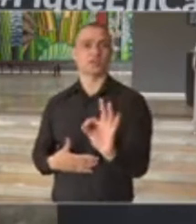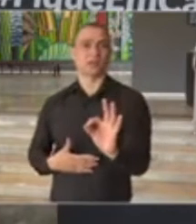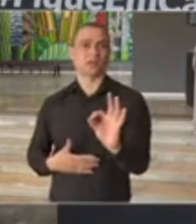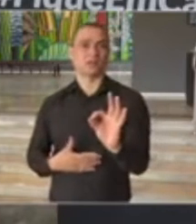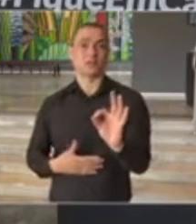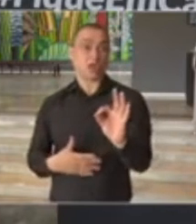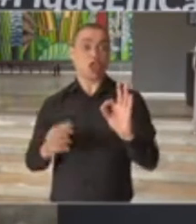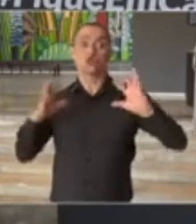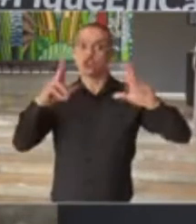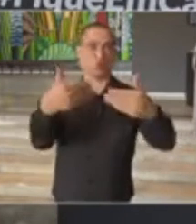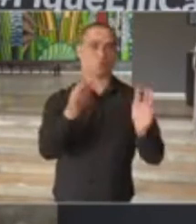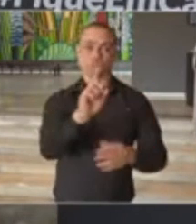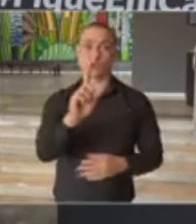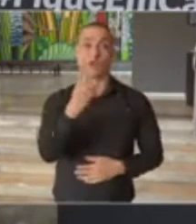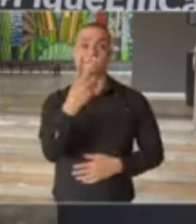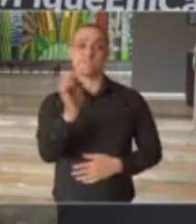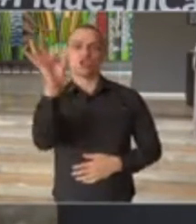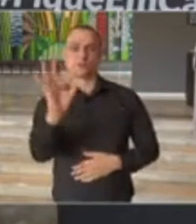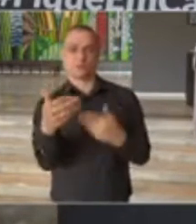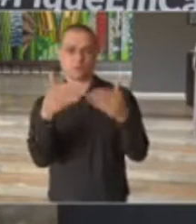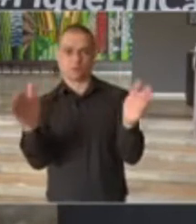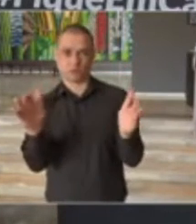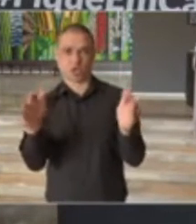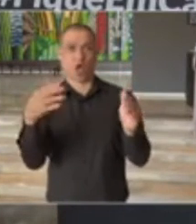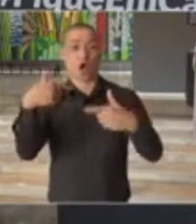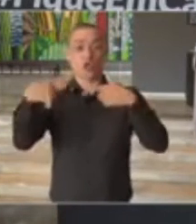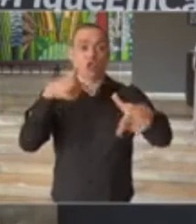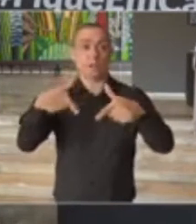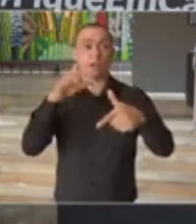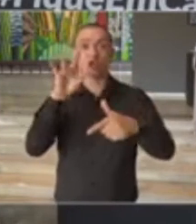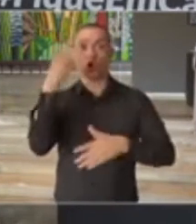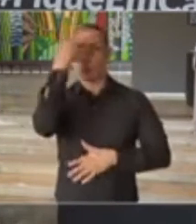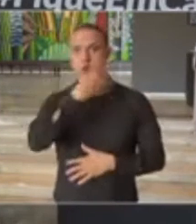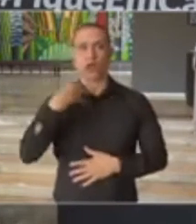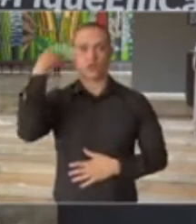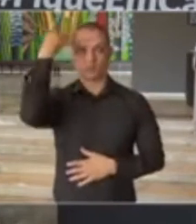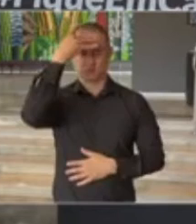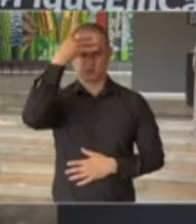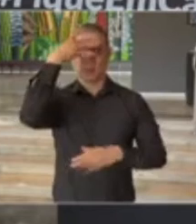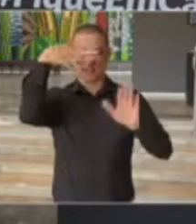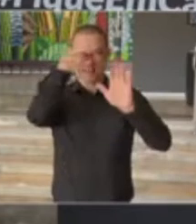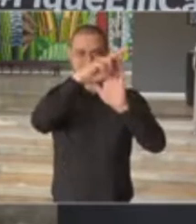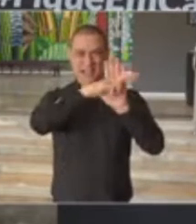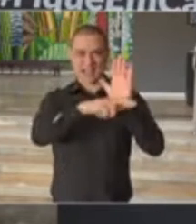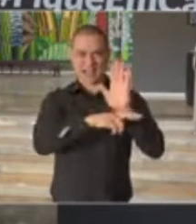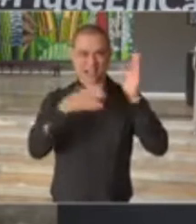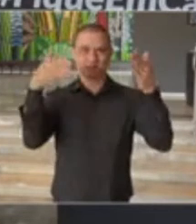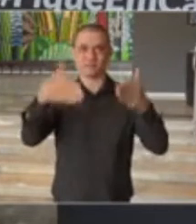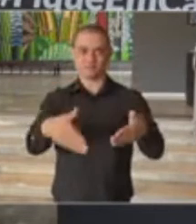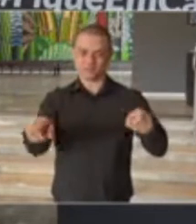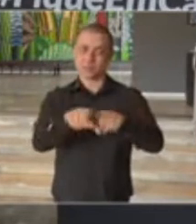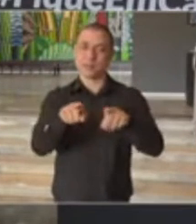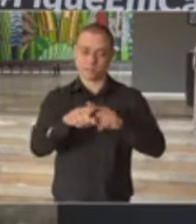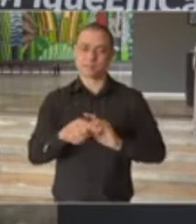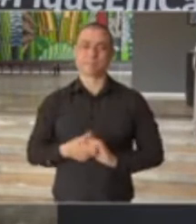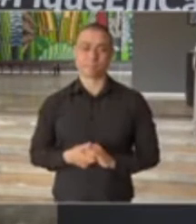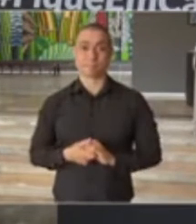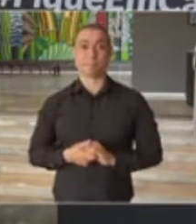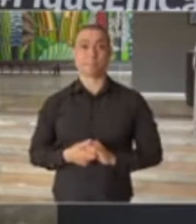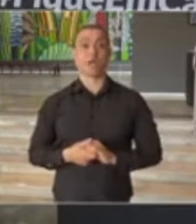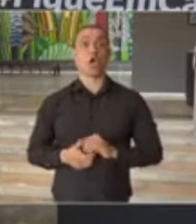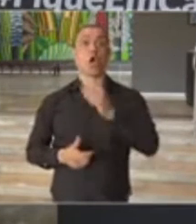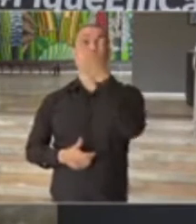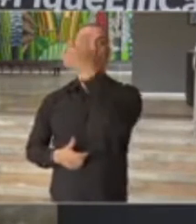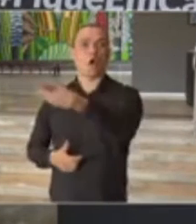capacidade, horário de funcionamento de 4 horas e os protocolos implementados. Os outros setores